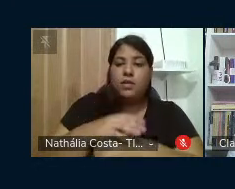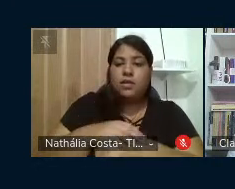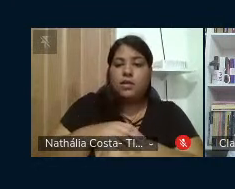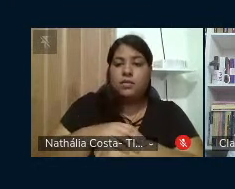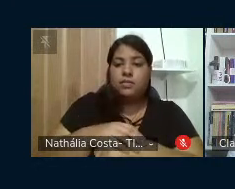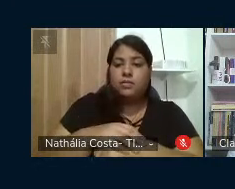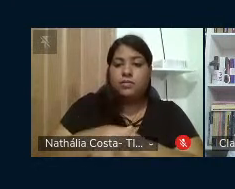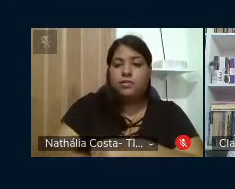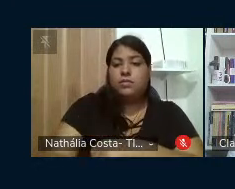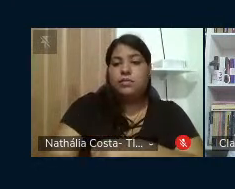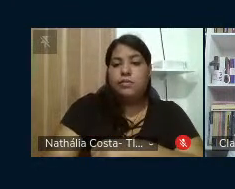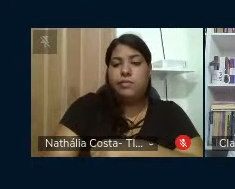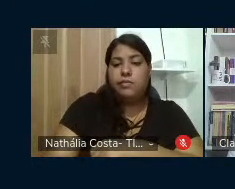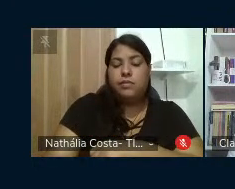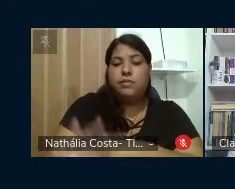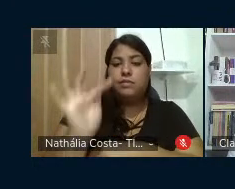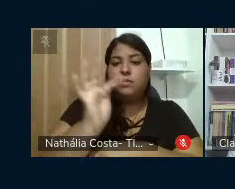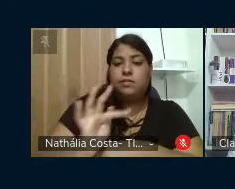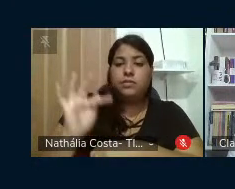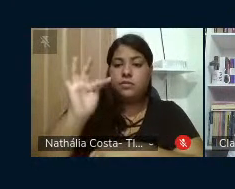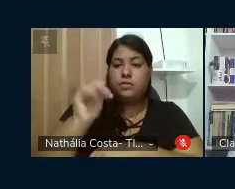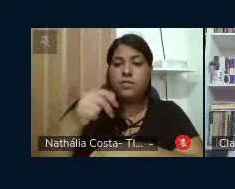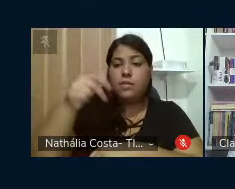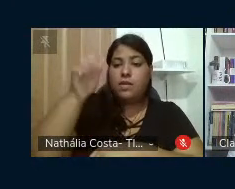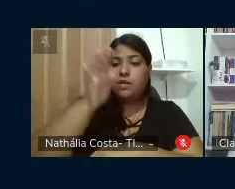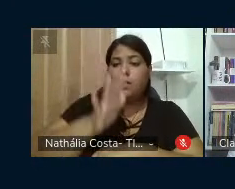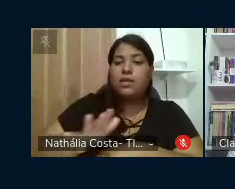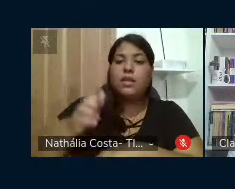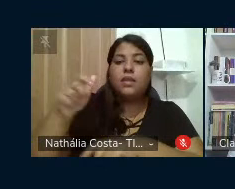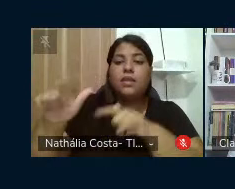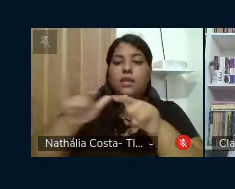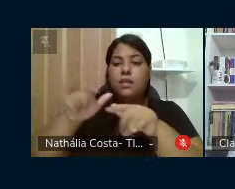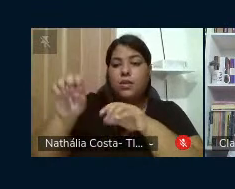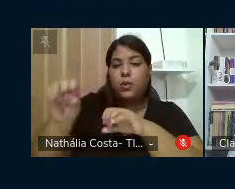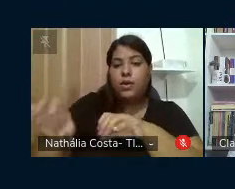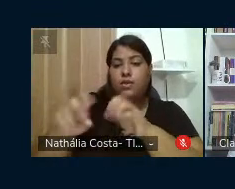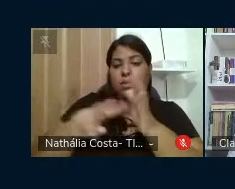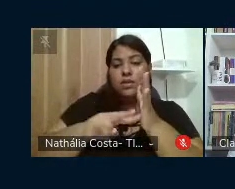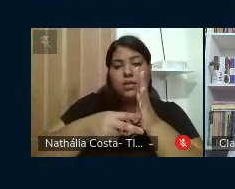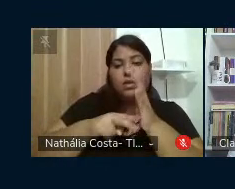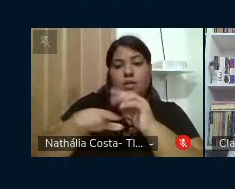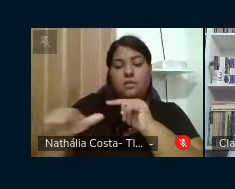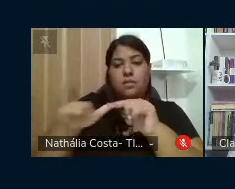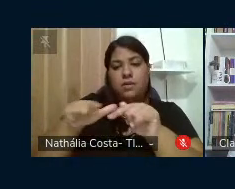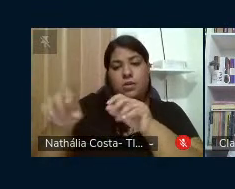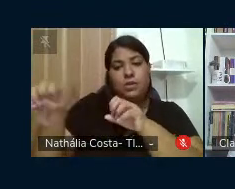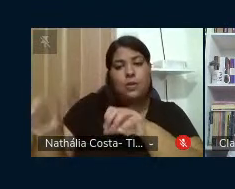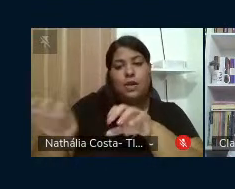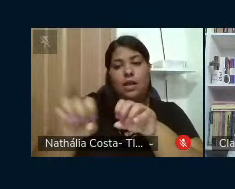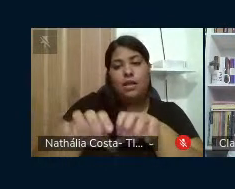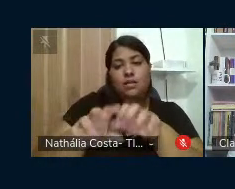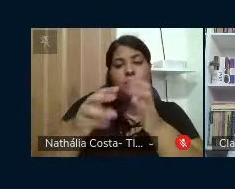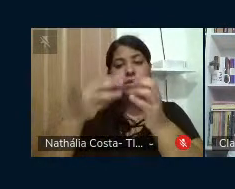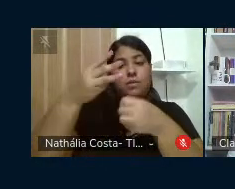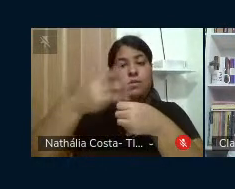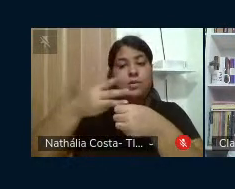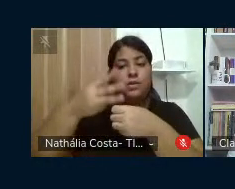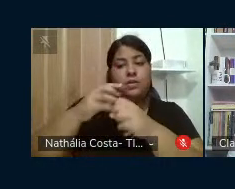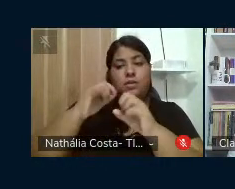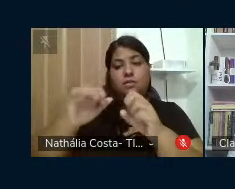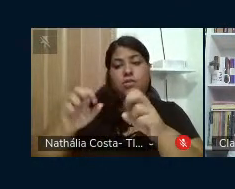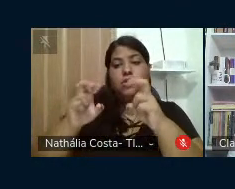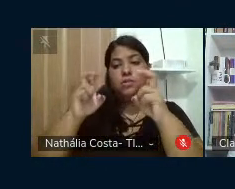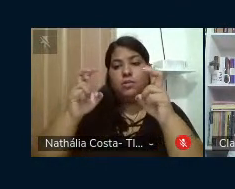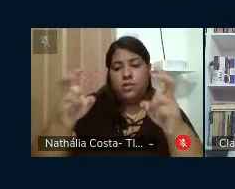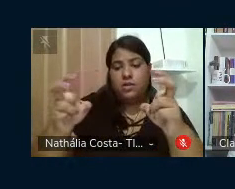Confederação Nacional dos Trabalhadores em Educação o Sindicato dos Trabalhadores em Educação do Município de Jaboatão dos